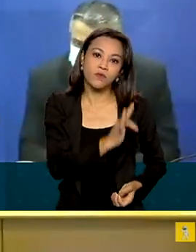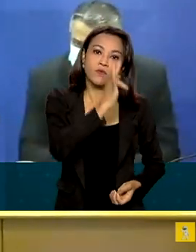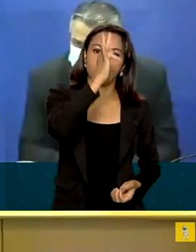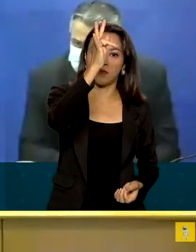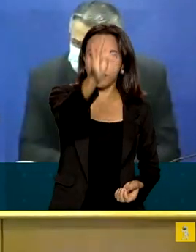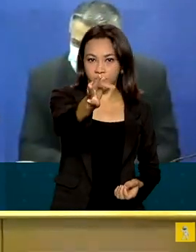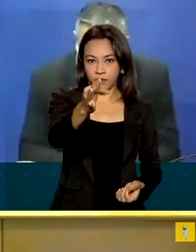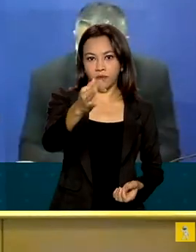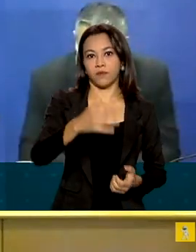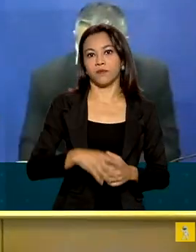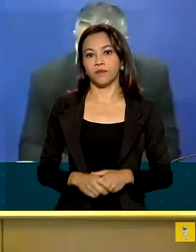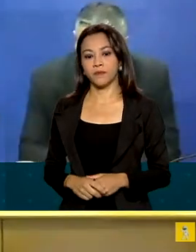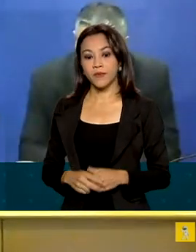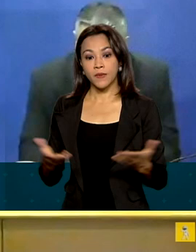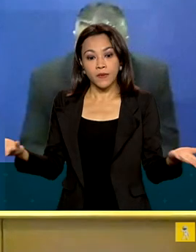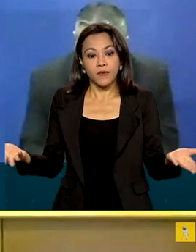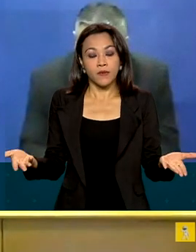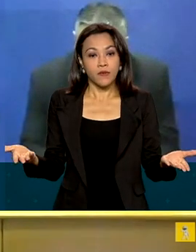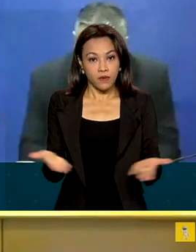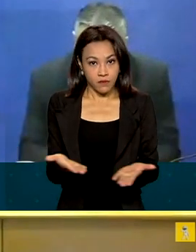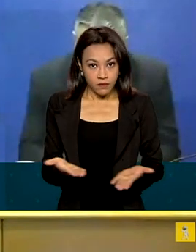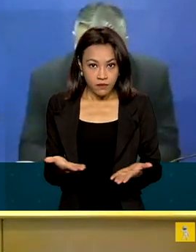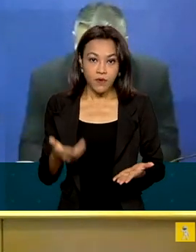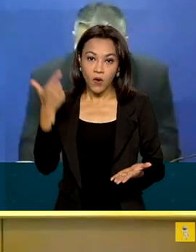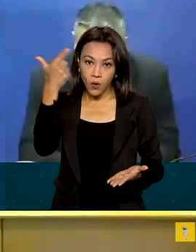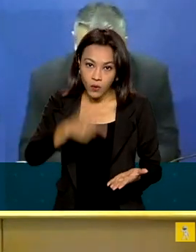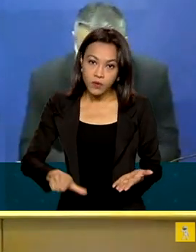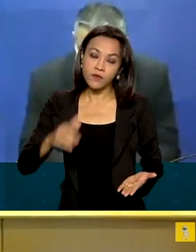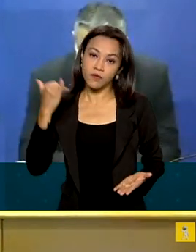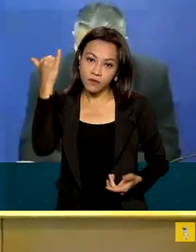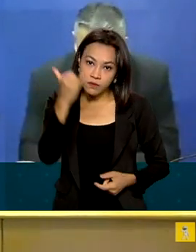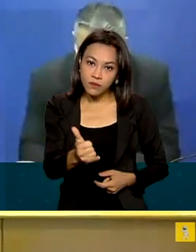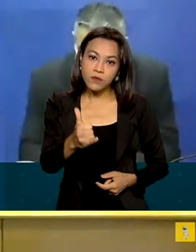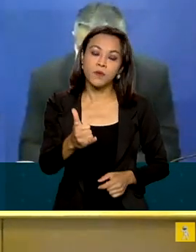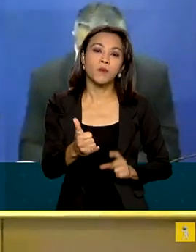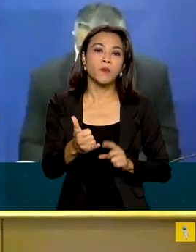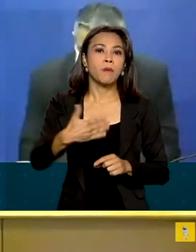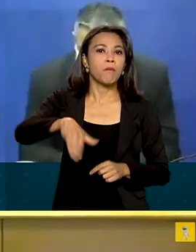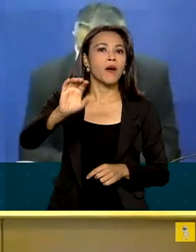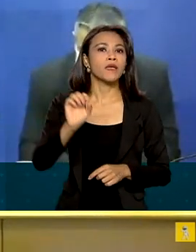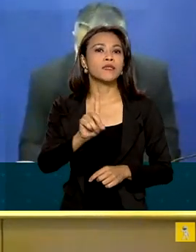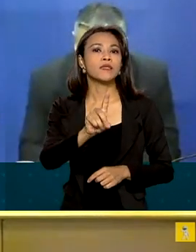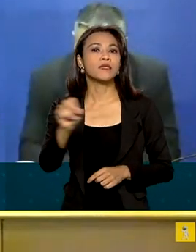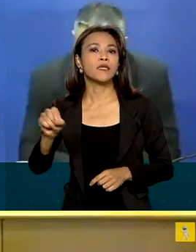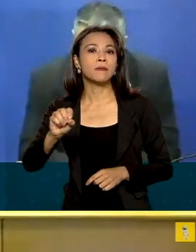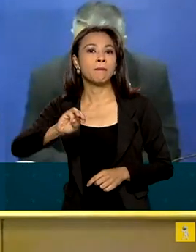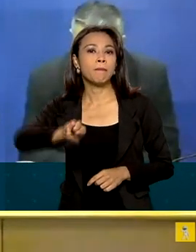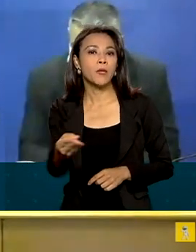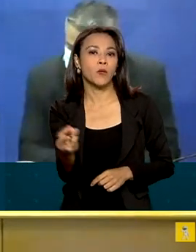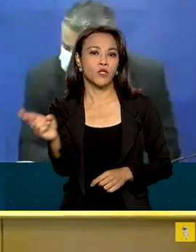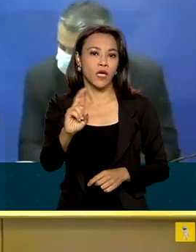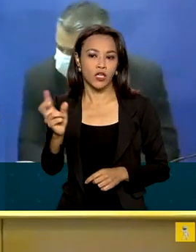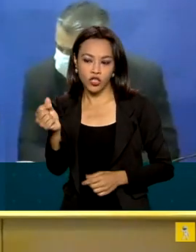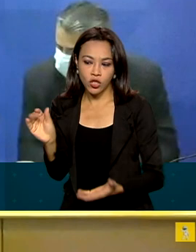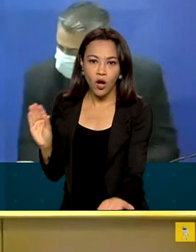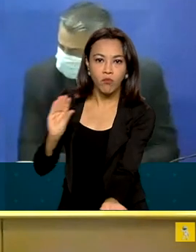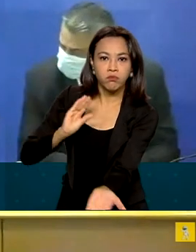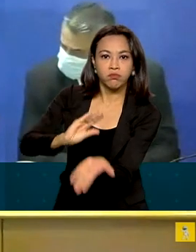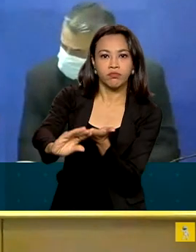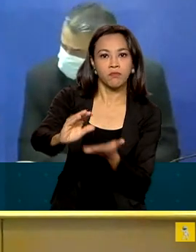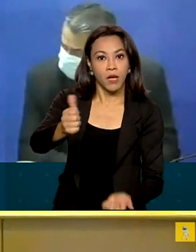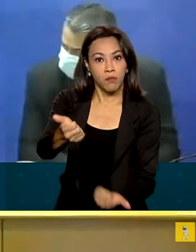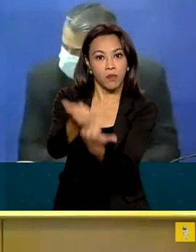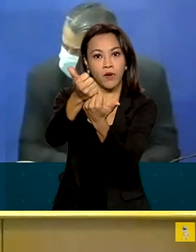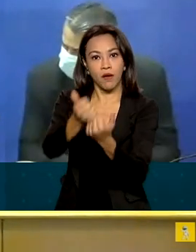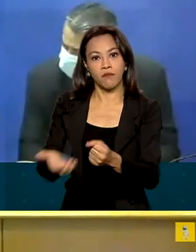memória. E agora, mais um reforço, mais de 100 milhões de reais para o fortalecimento da atenção